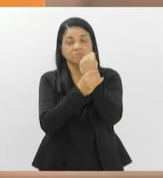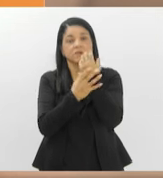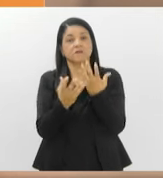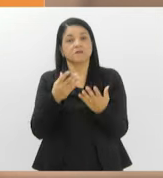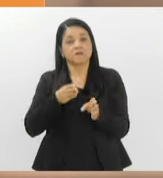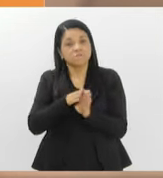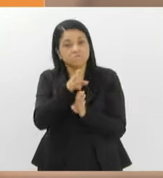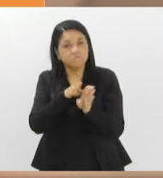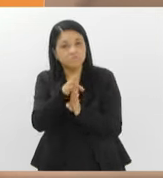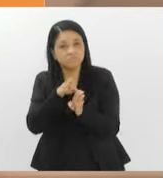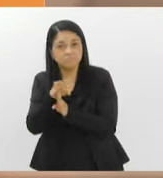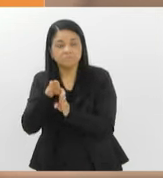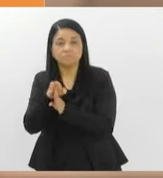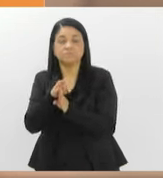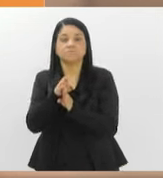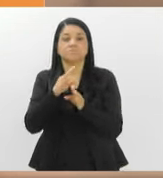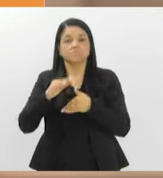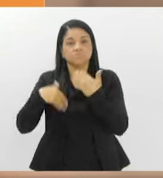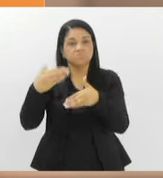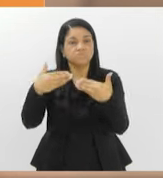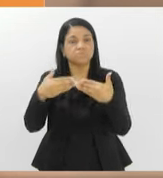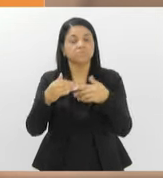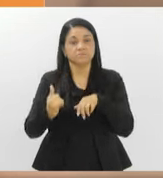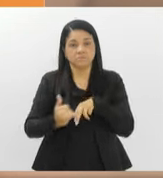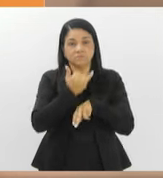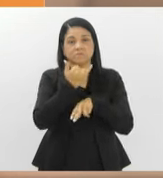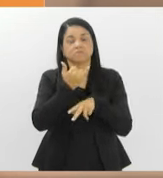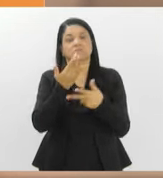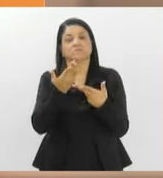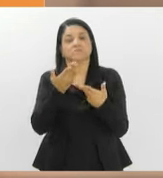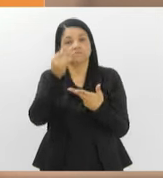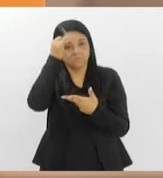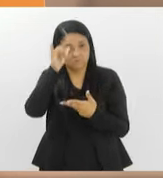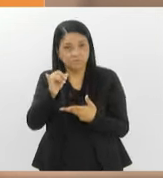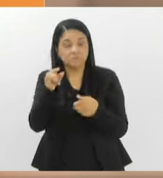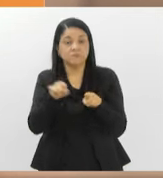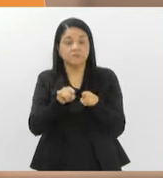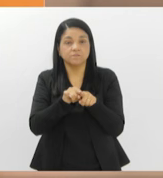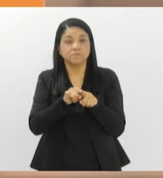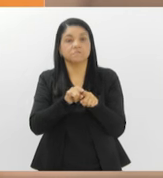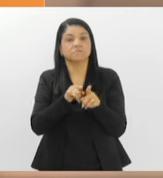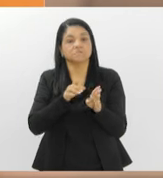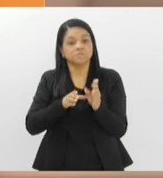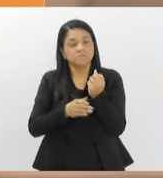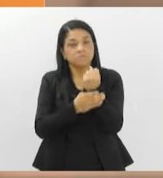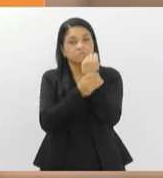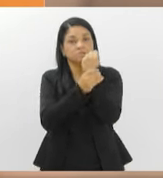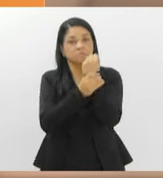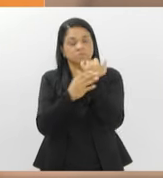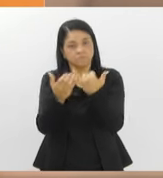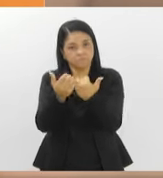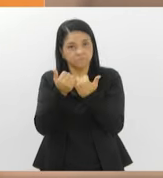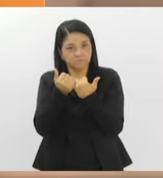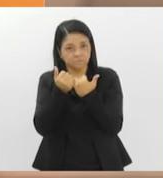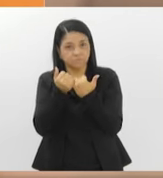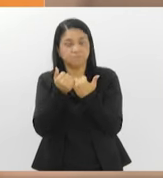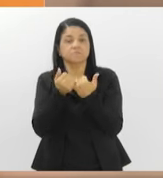instruções sobre procedimentos de prevenção de acidentes e ocorrências de segurança patrimonial.